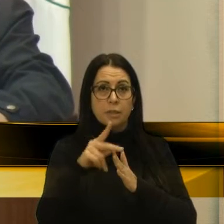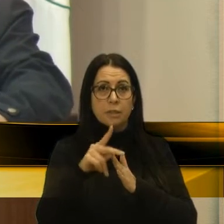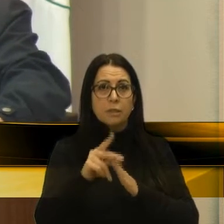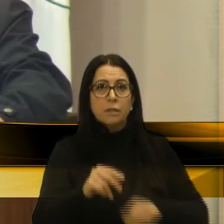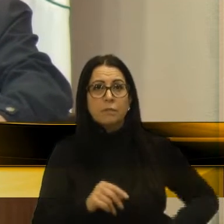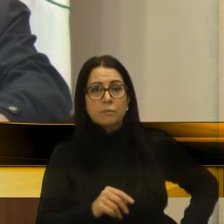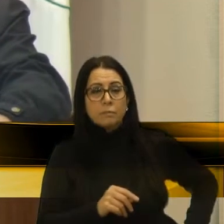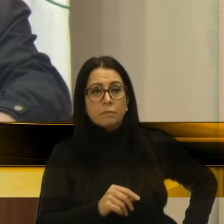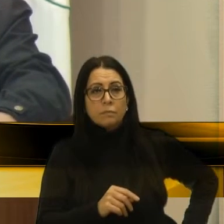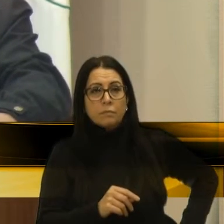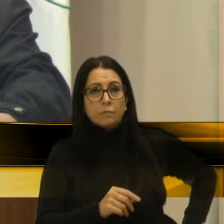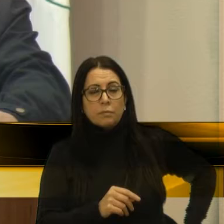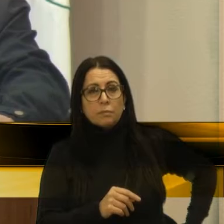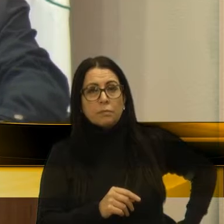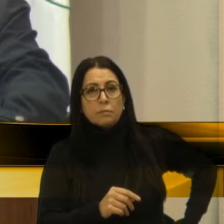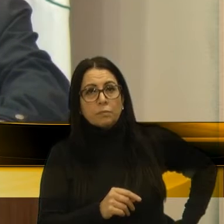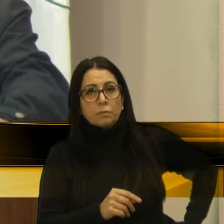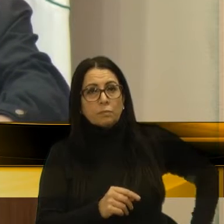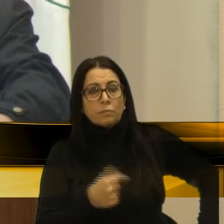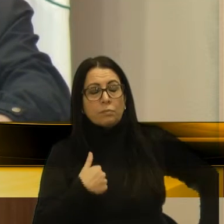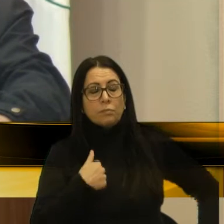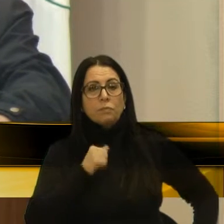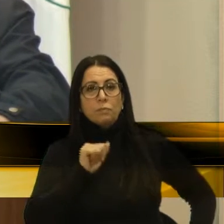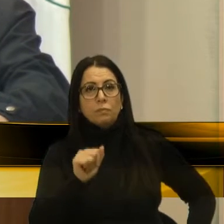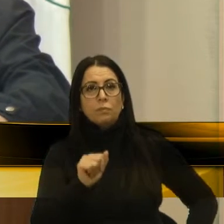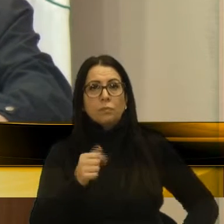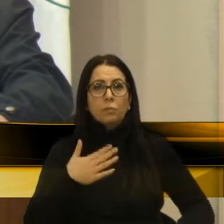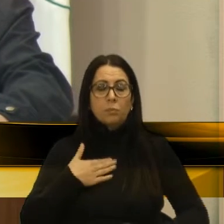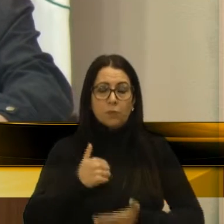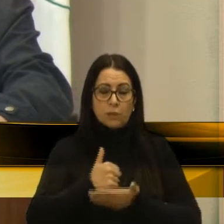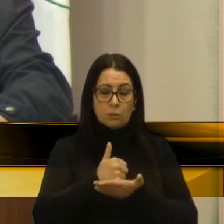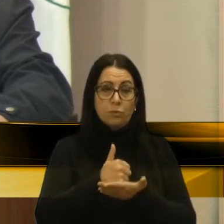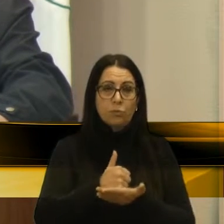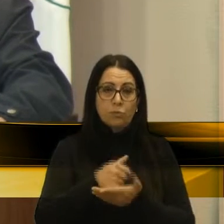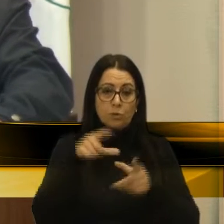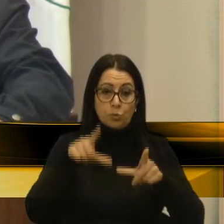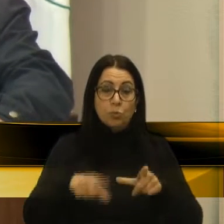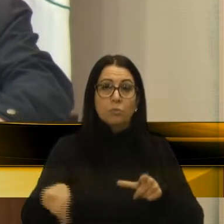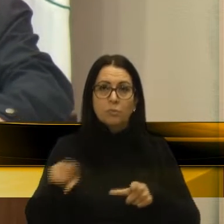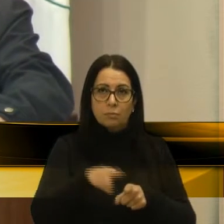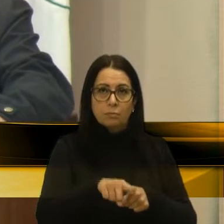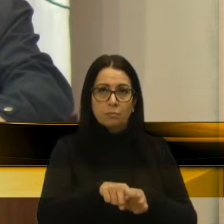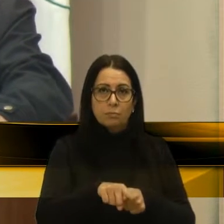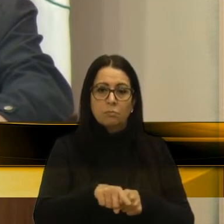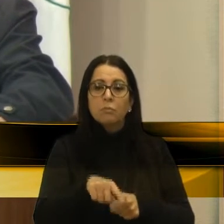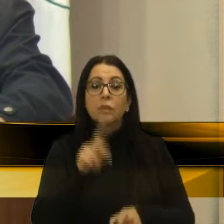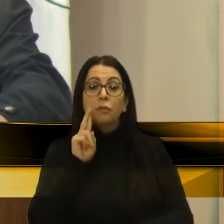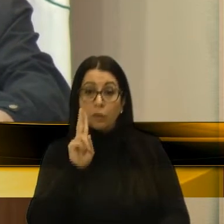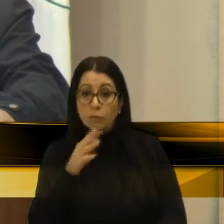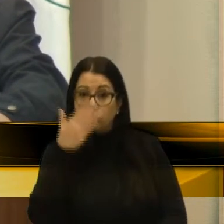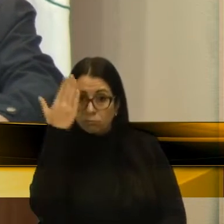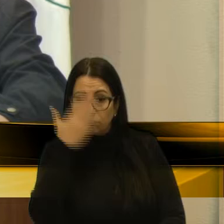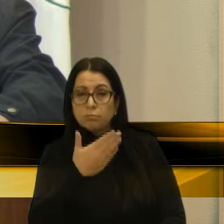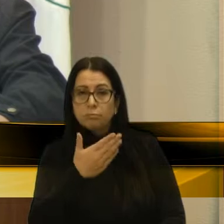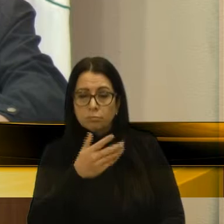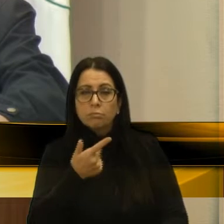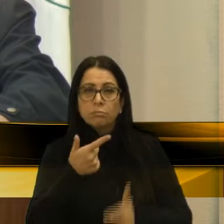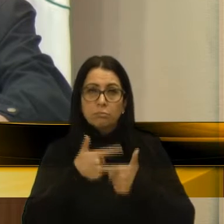residência onde ele mora. E eu estive, juntamente com o meu assessor, lá nesse local, constatamos o problema,